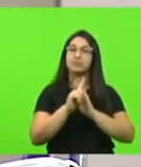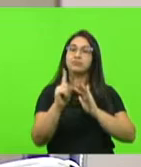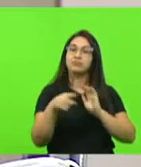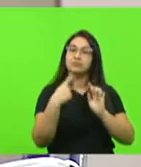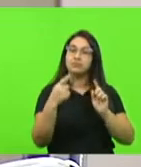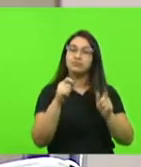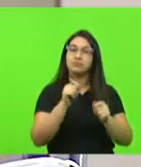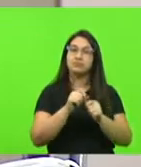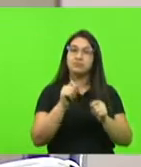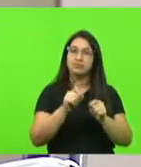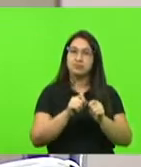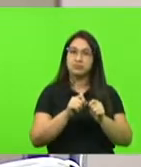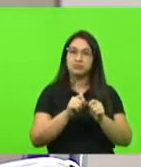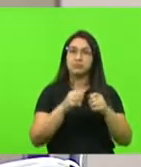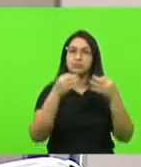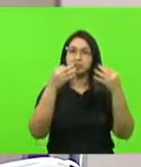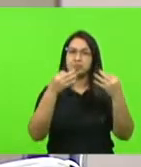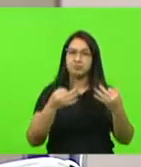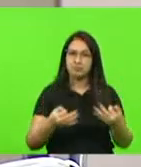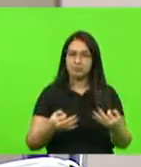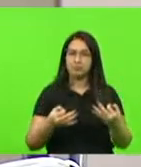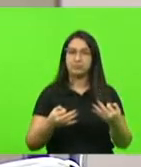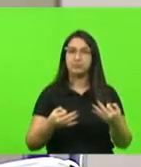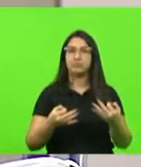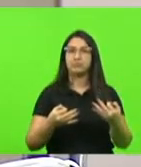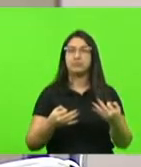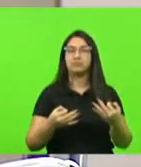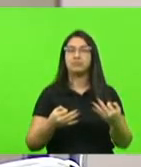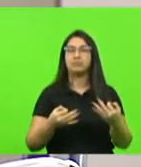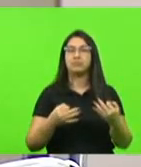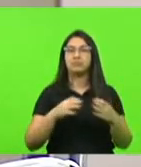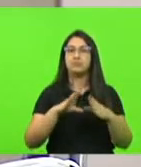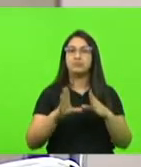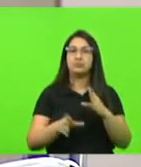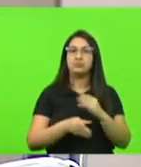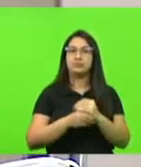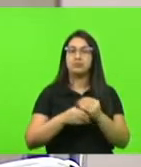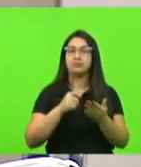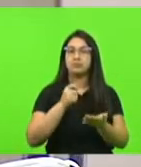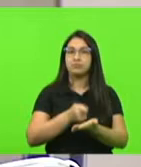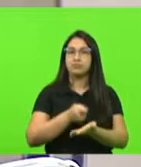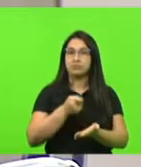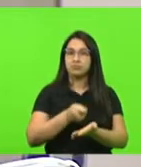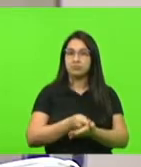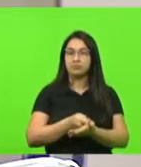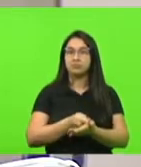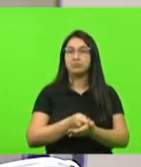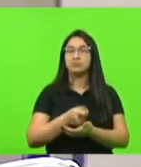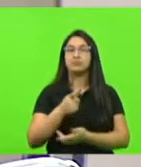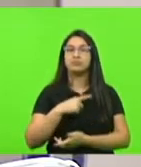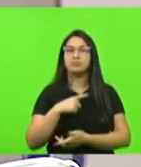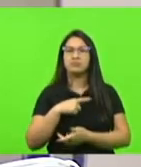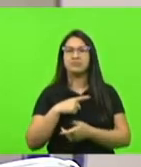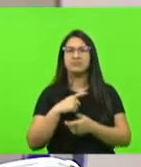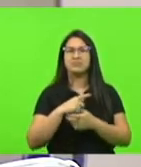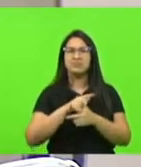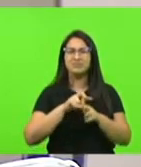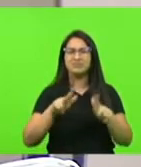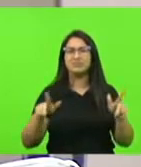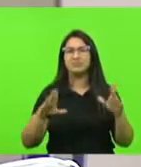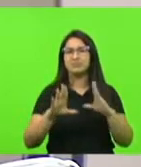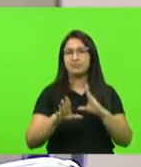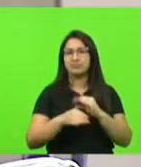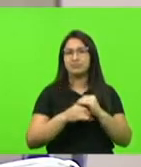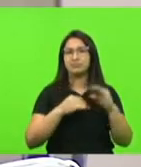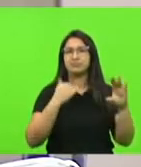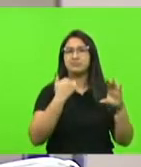regulamentar uma situação referente às emendas impositivas. Nós tivemos muitas emendas que foram encaminhadas